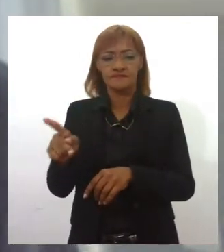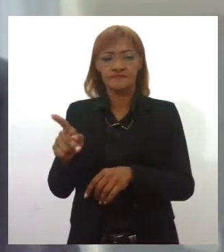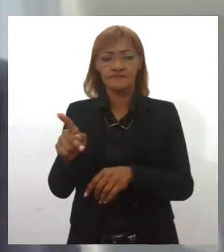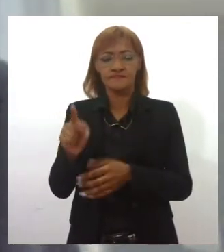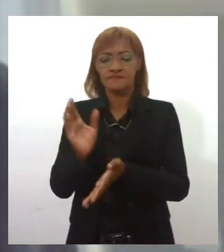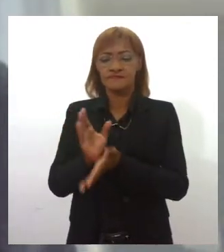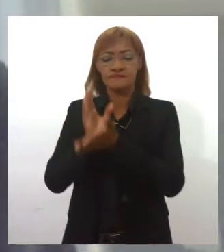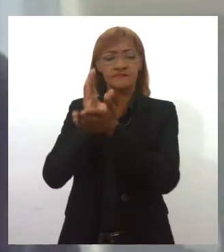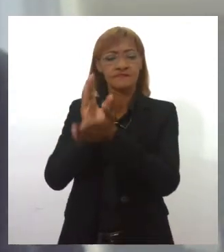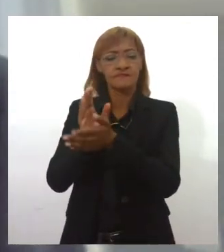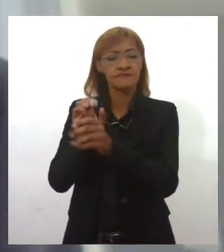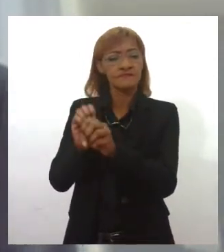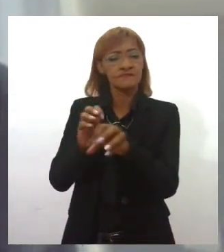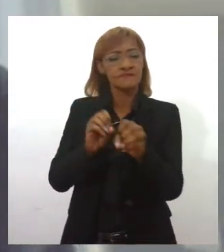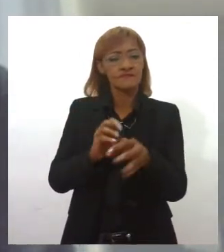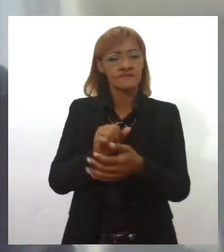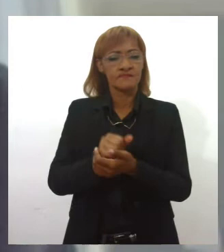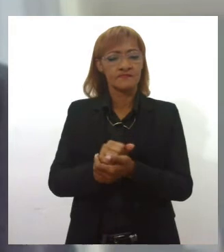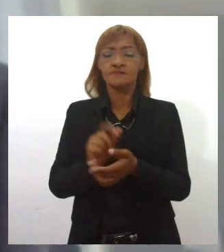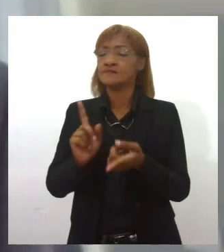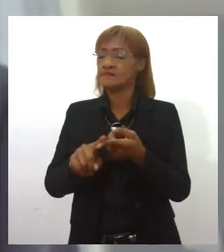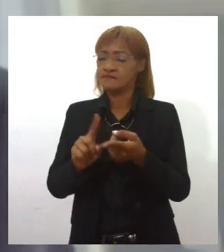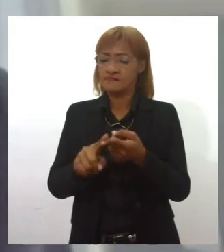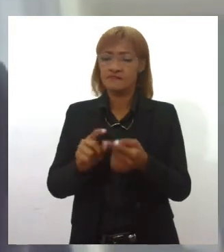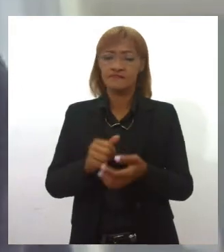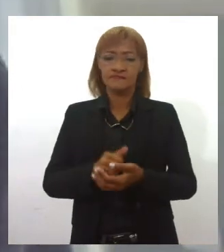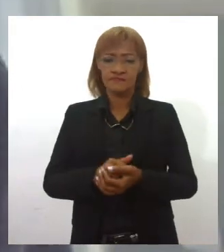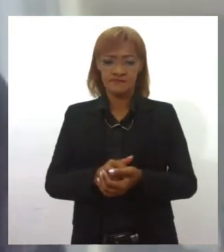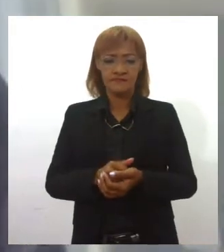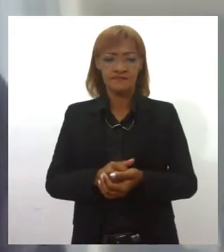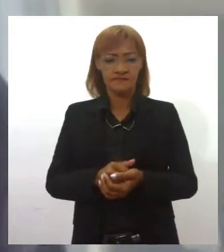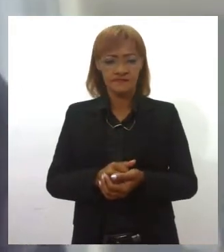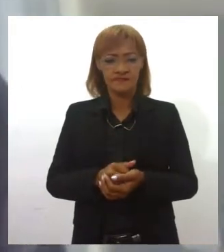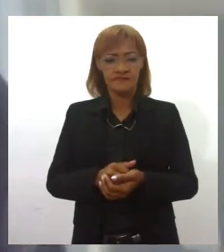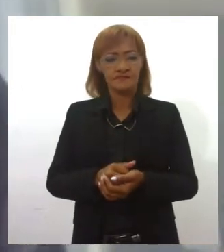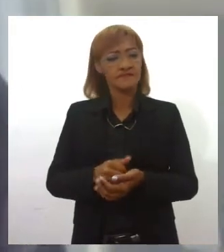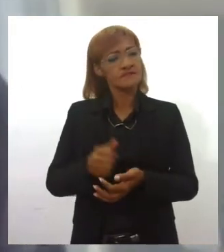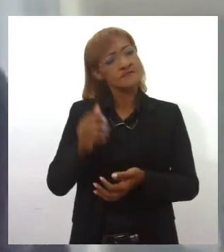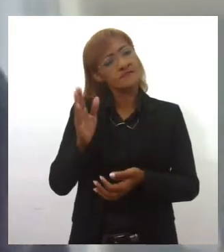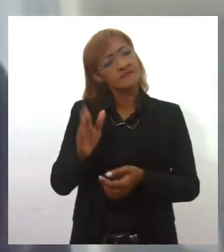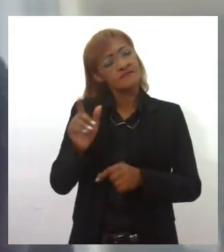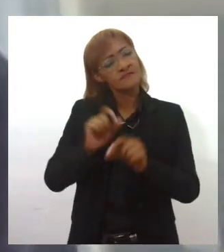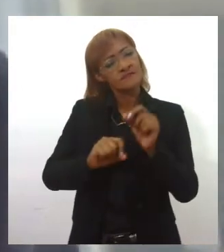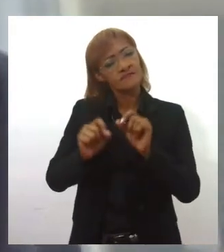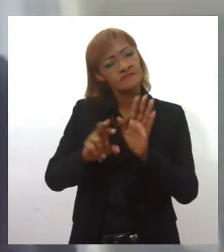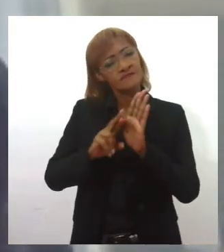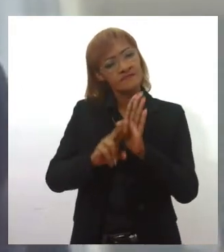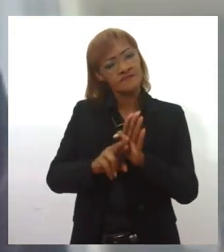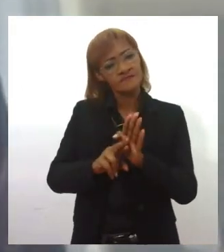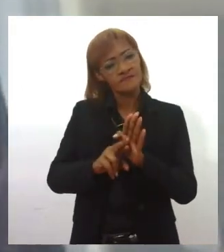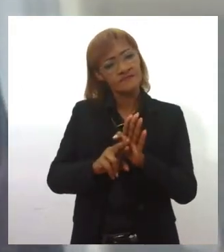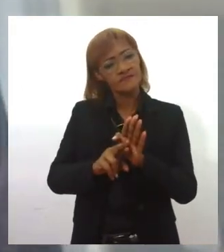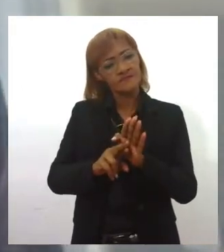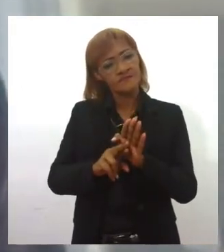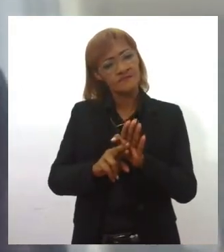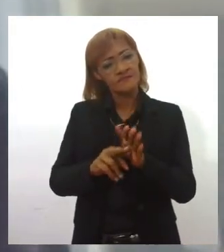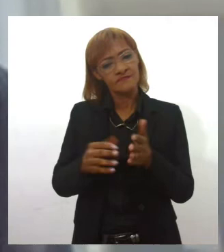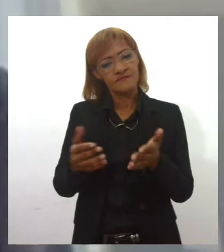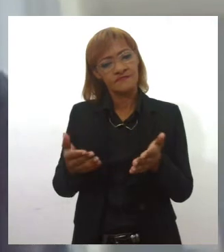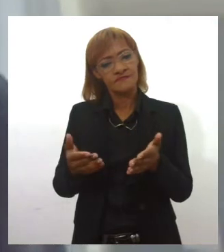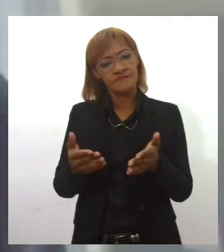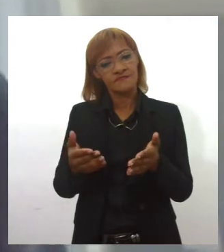Municipais de Educação, e estou na UNC, por intermédio da representação do Rotary Internacional, que